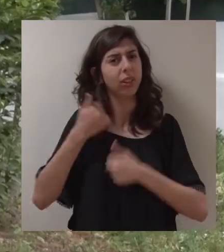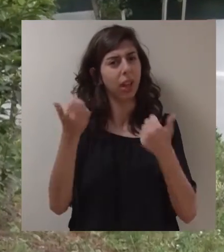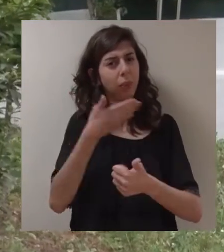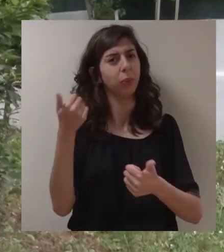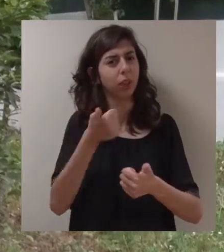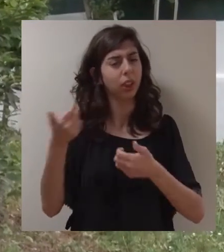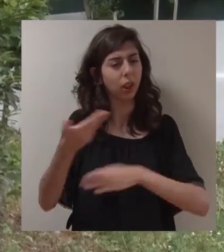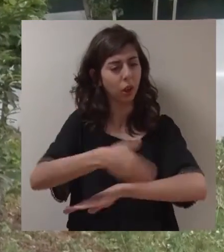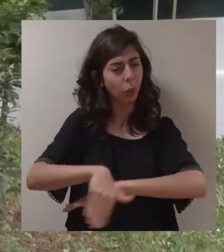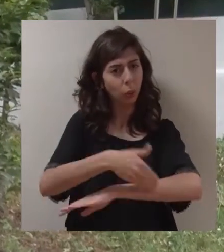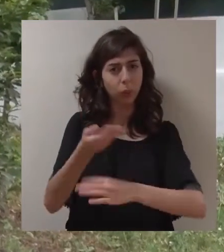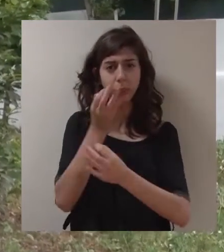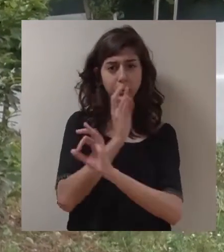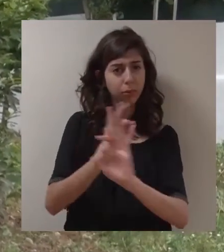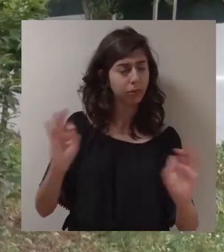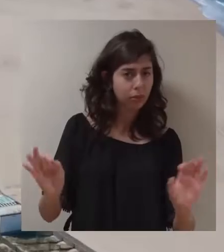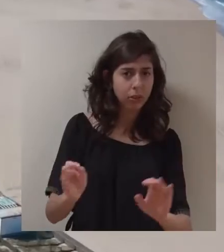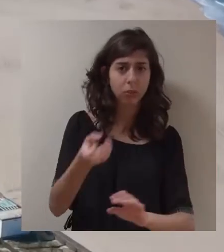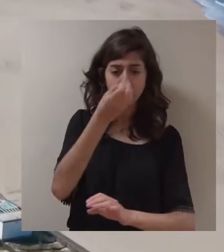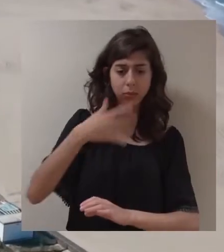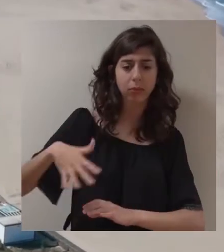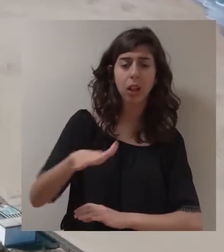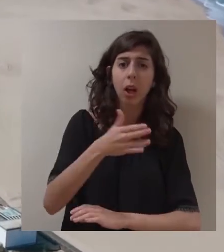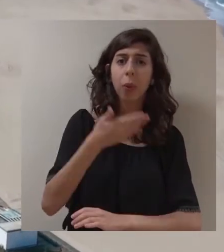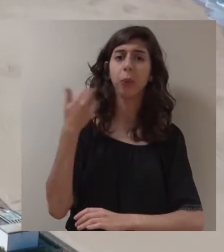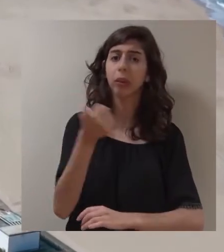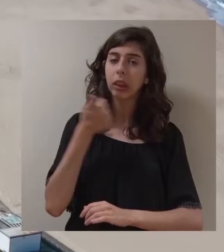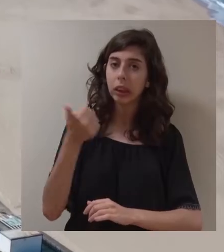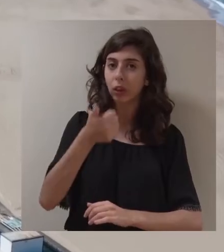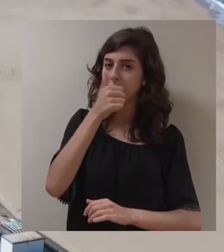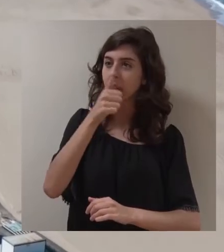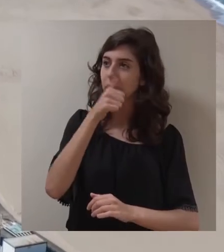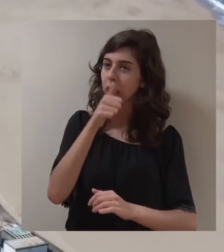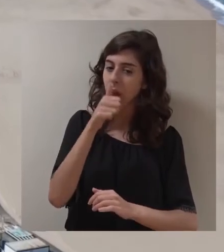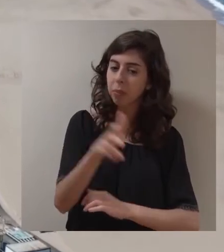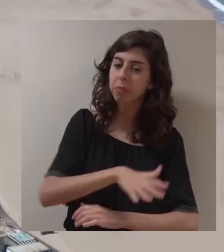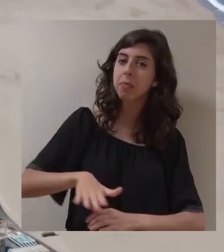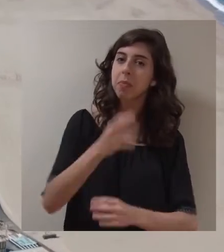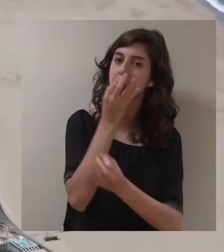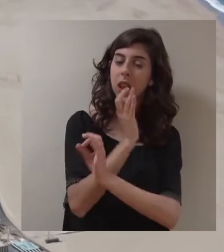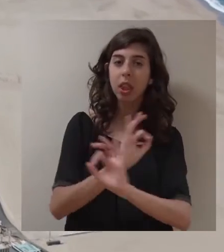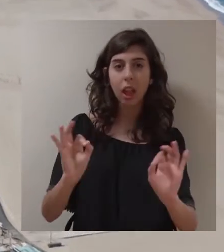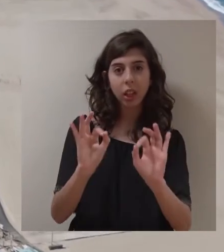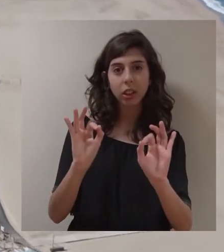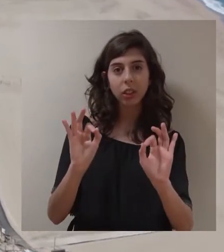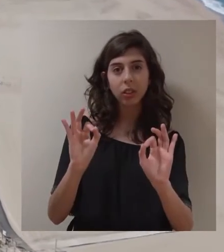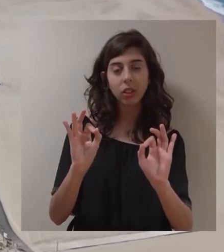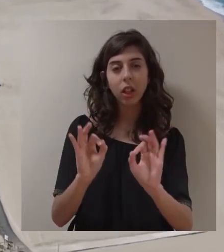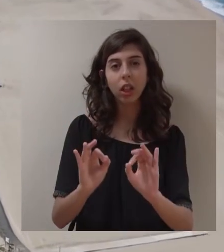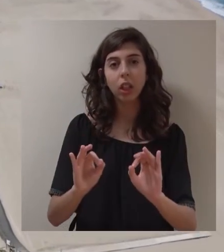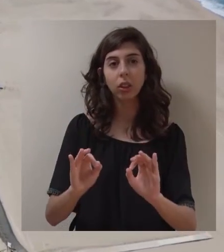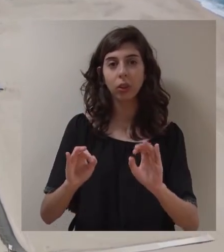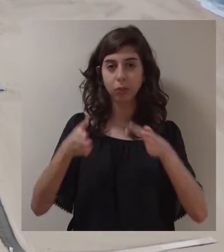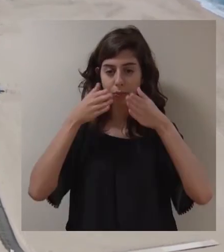bonita, que tenha todas as ruas o melhor possível, que tenha os jardins embelezados, que tenha espaços de lazer magníficos e que não perca de